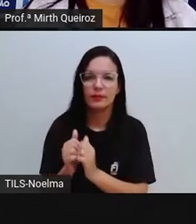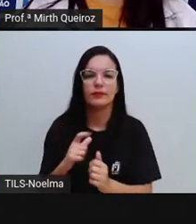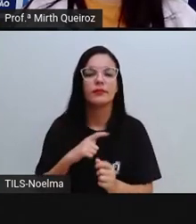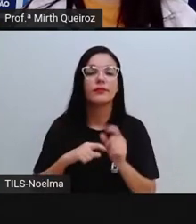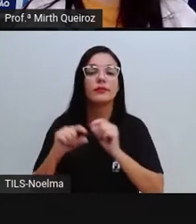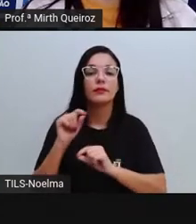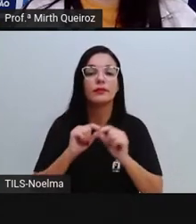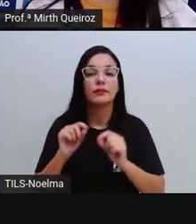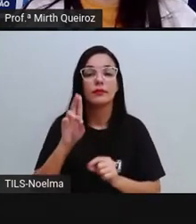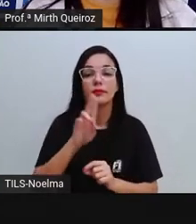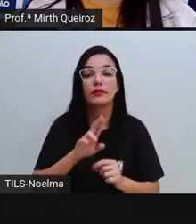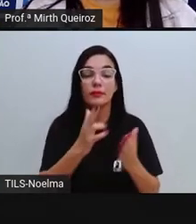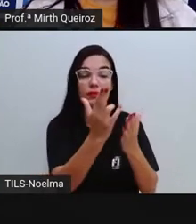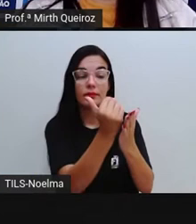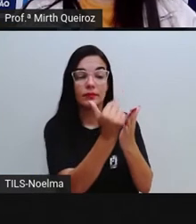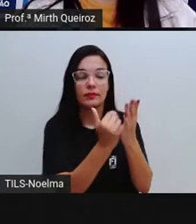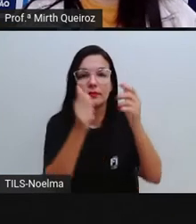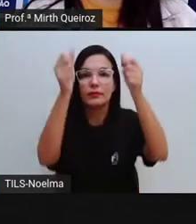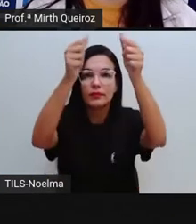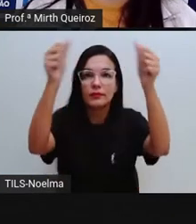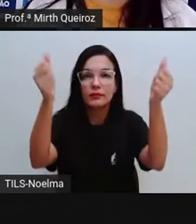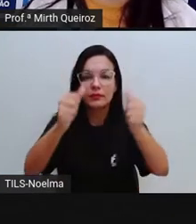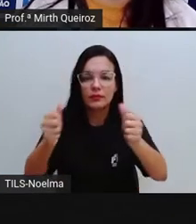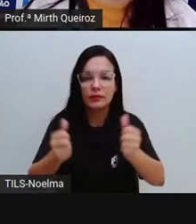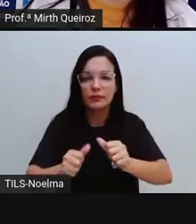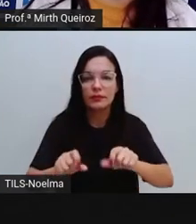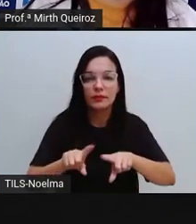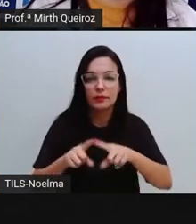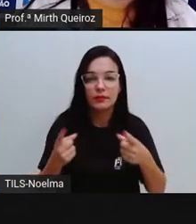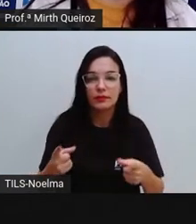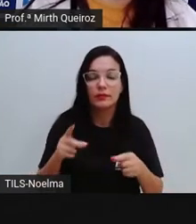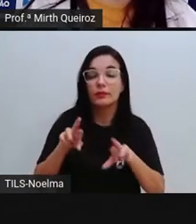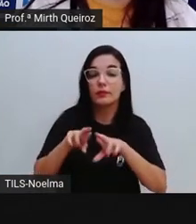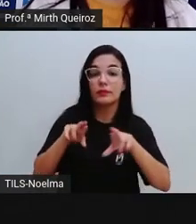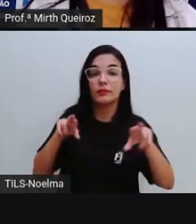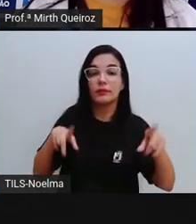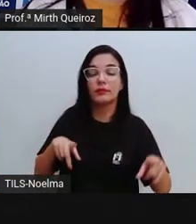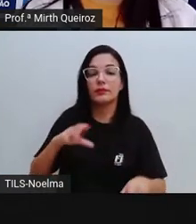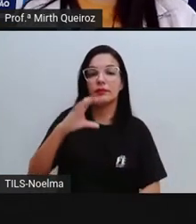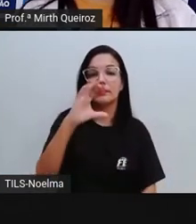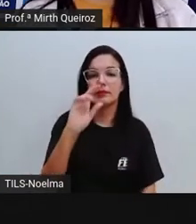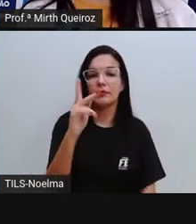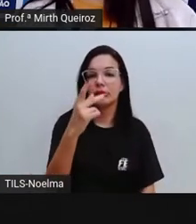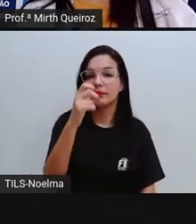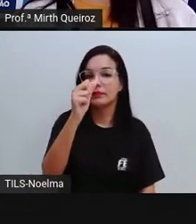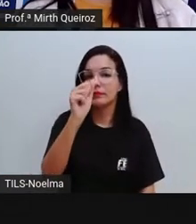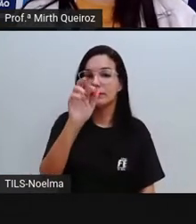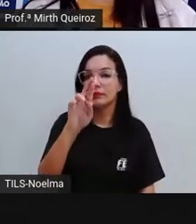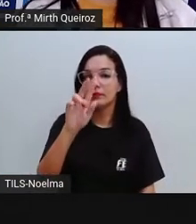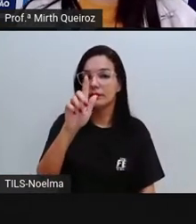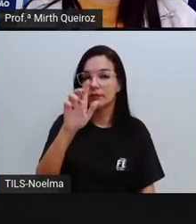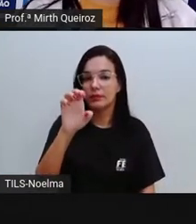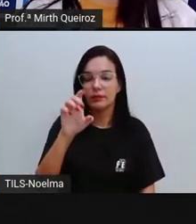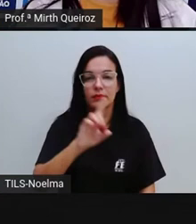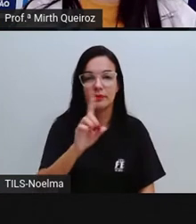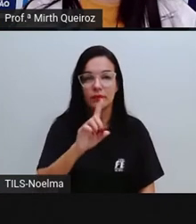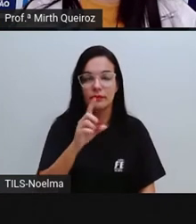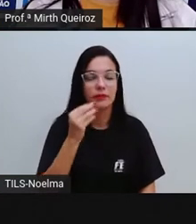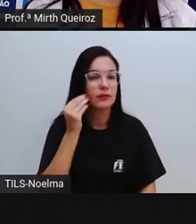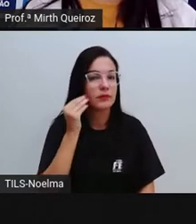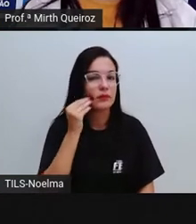cartoon também utiliza a caricatura, porém ele é diferente da charge. Ele não retrata os personagens